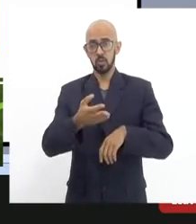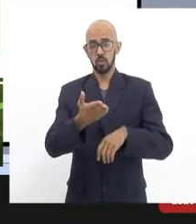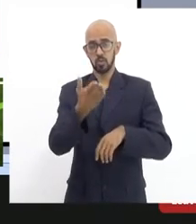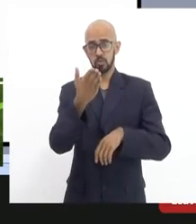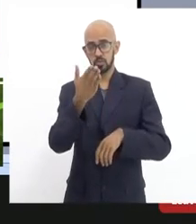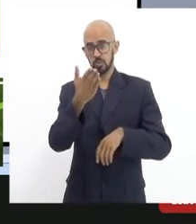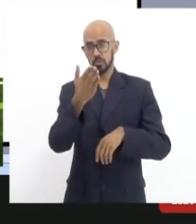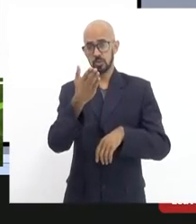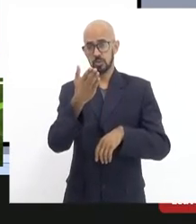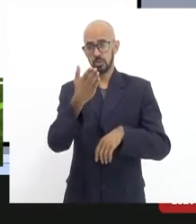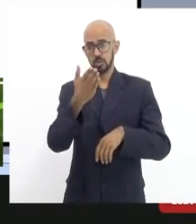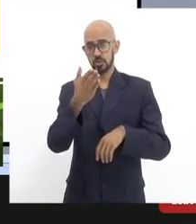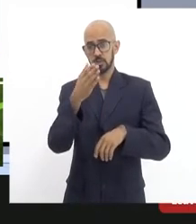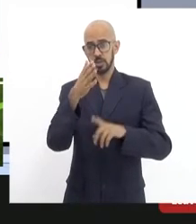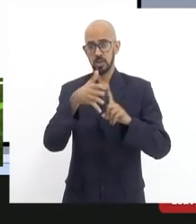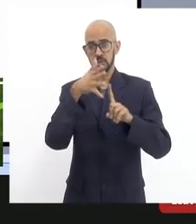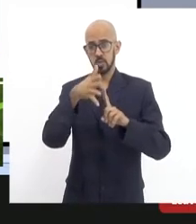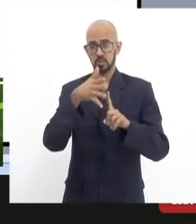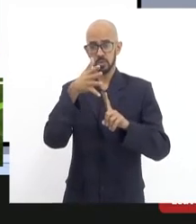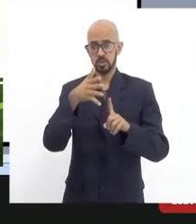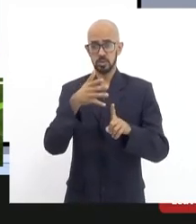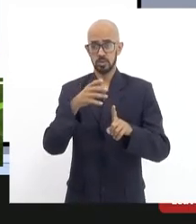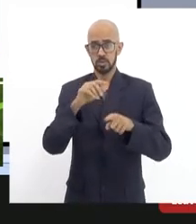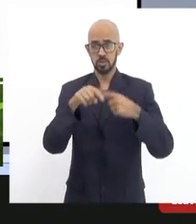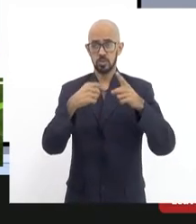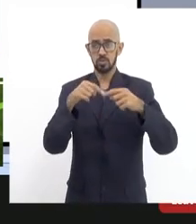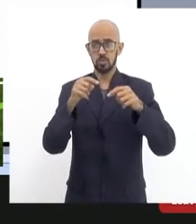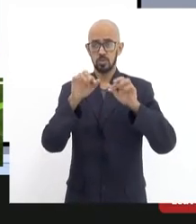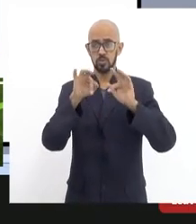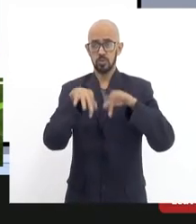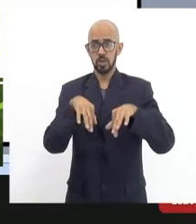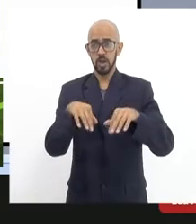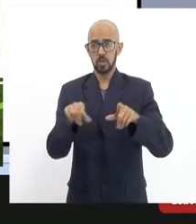nessa audiência. e, por último, vou fazer,